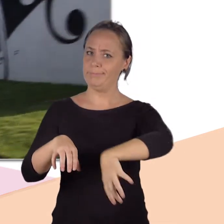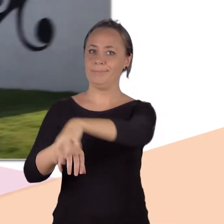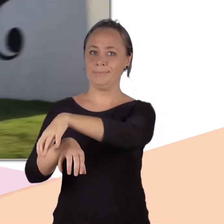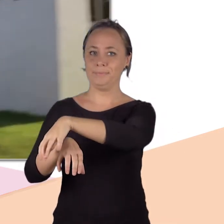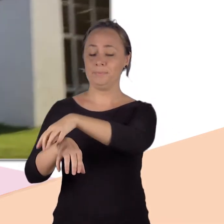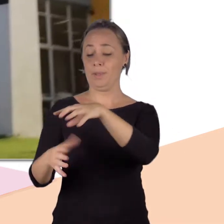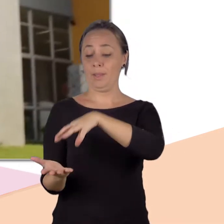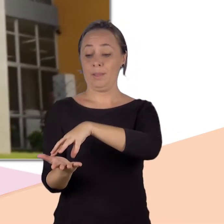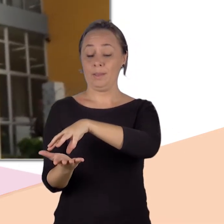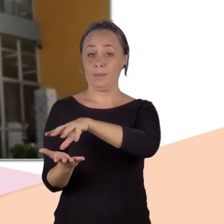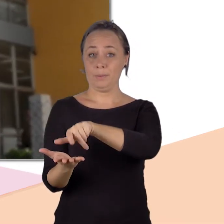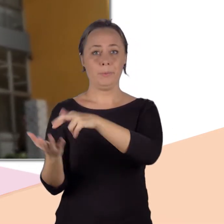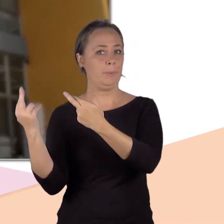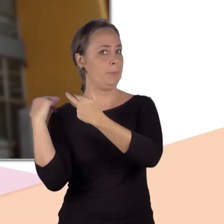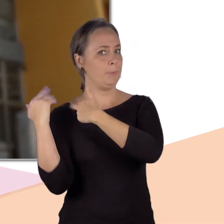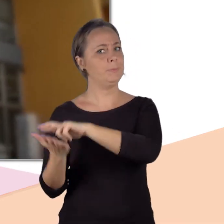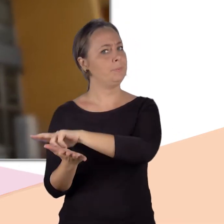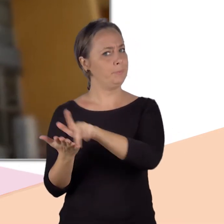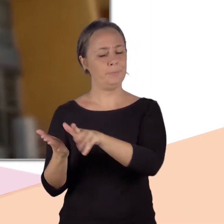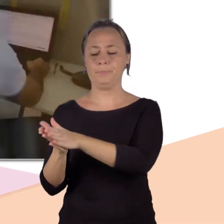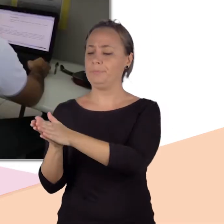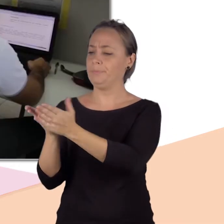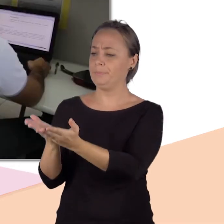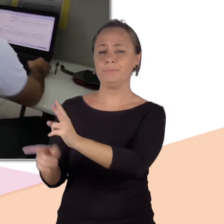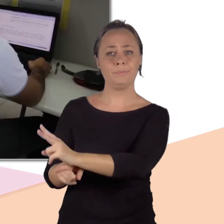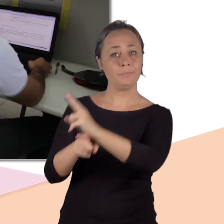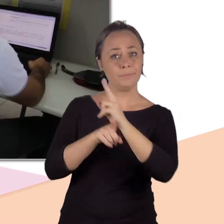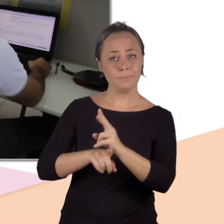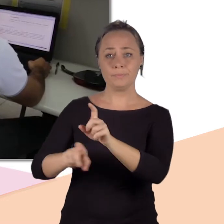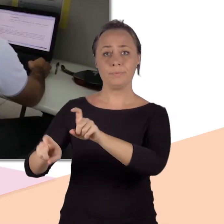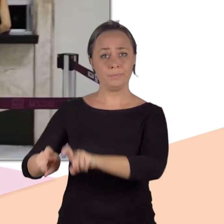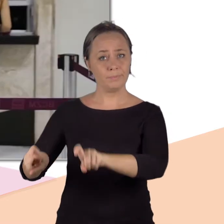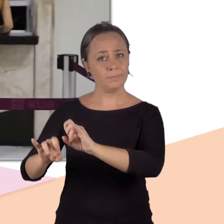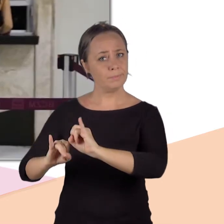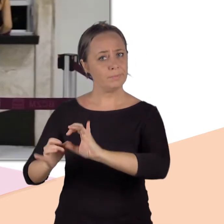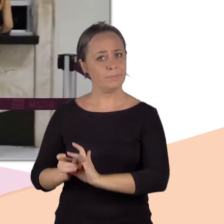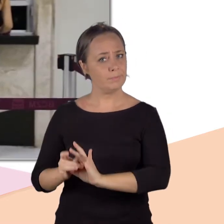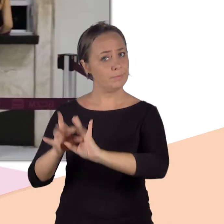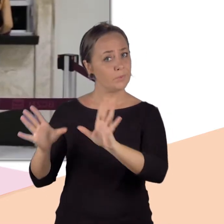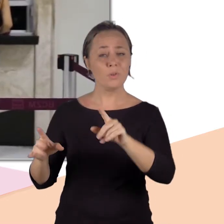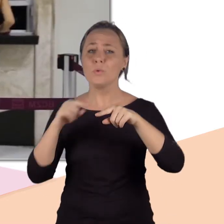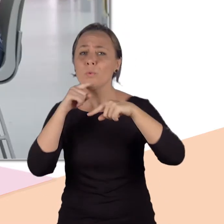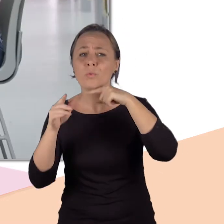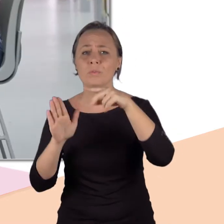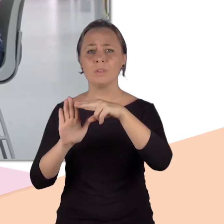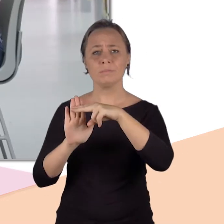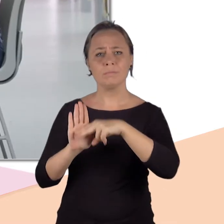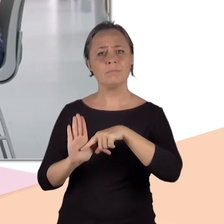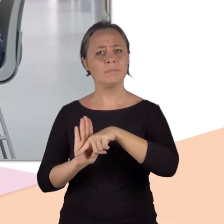sistema é justamente a Biblioteca Central Zilamamede. A BCZM oferece diversos serviços, como empréstimos de livros,